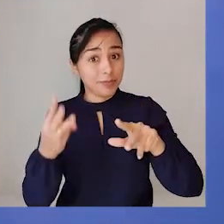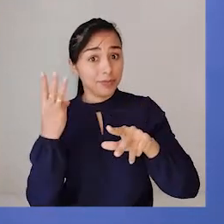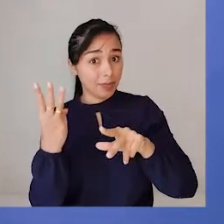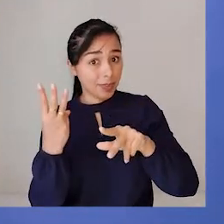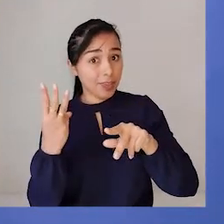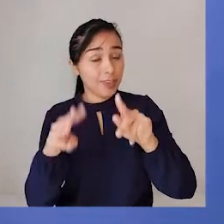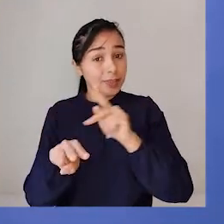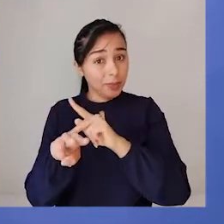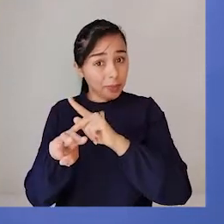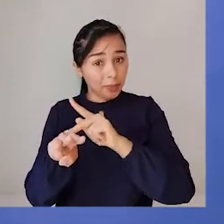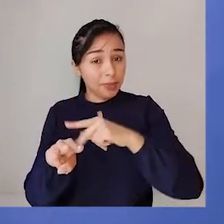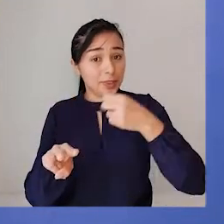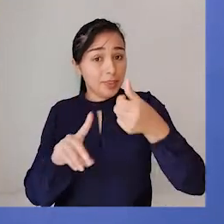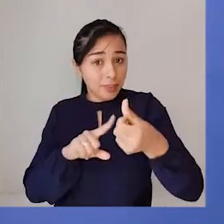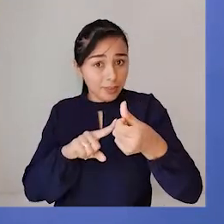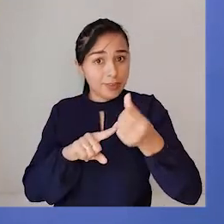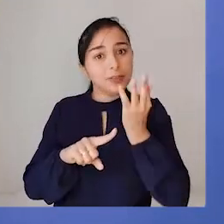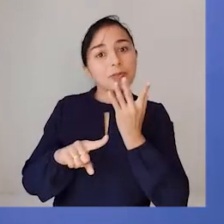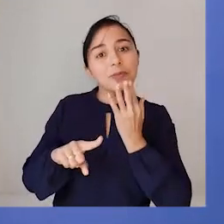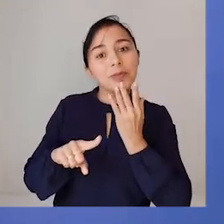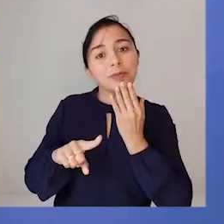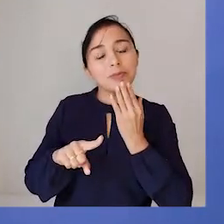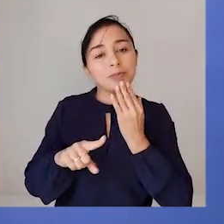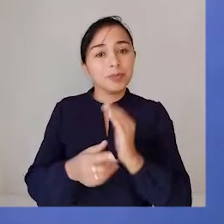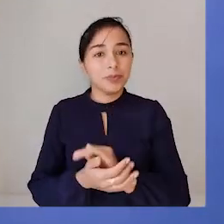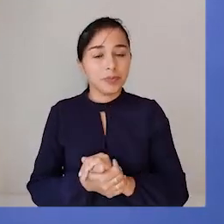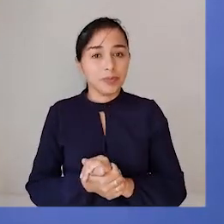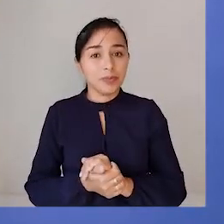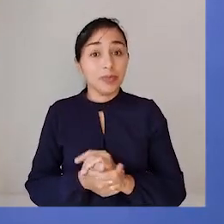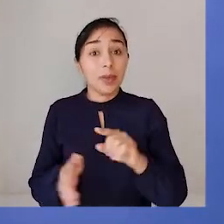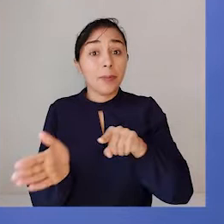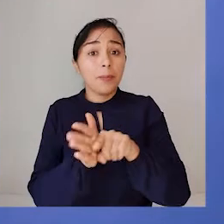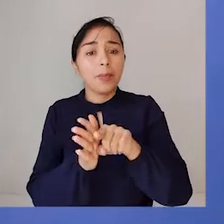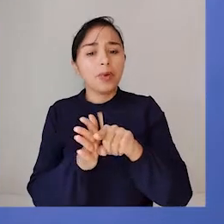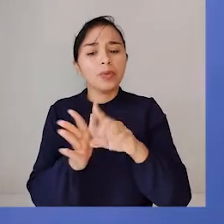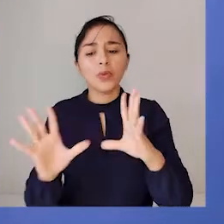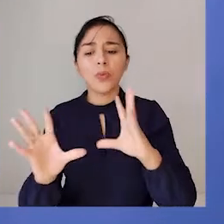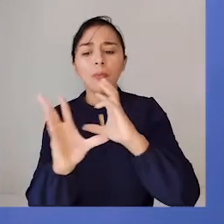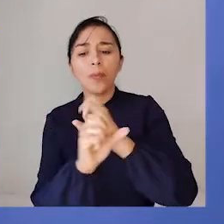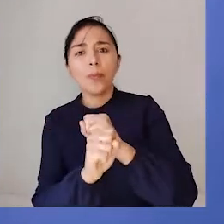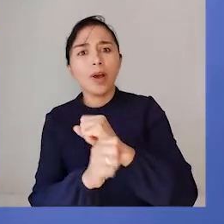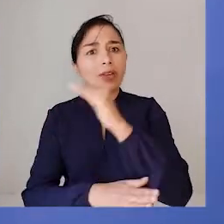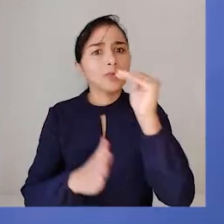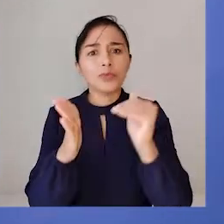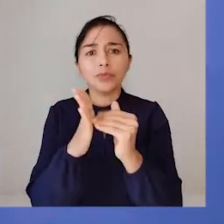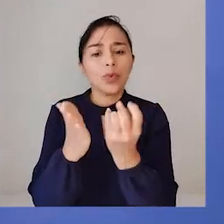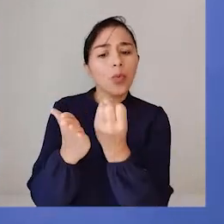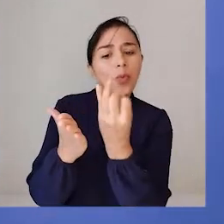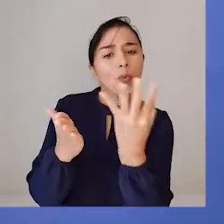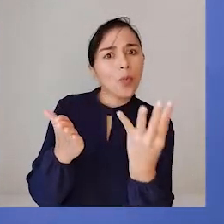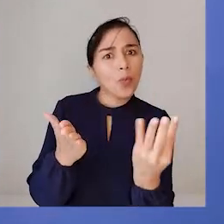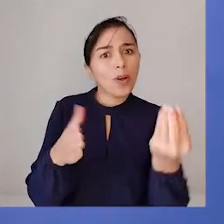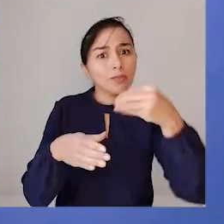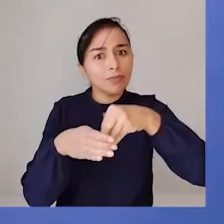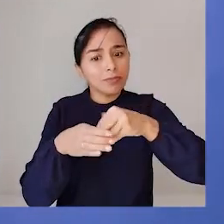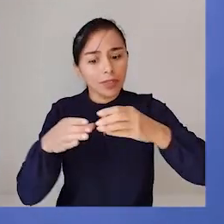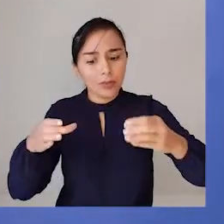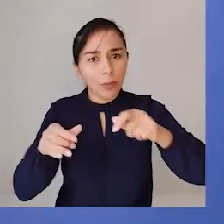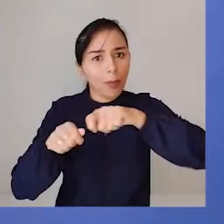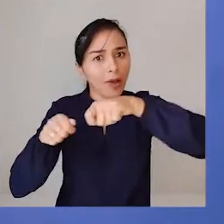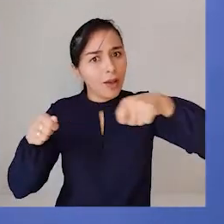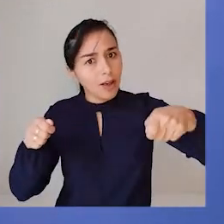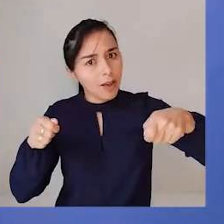desses lápis são pretos e seis são coloridos. Quantos lápis tem no estojo, então? Observem vocês